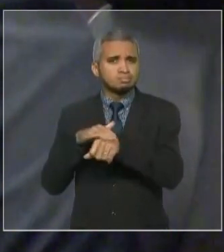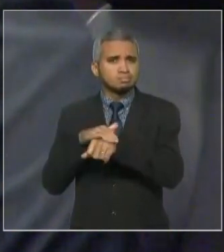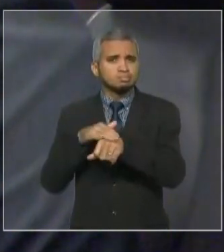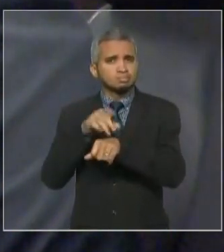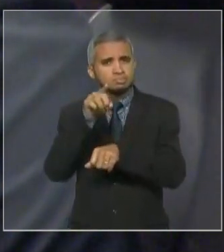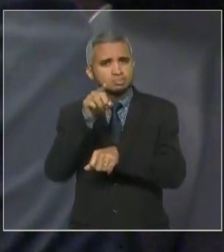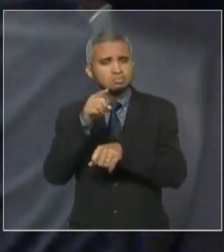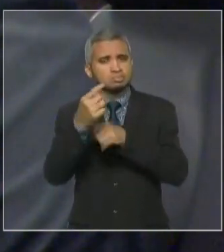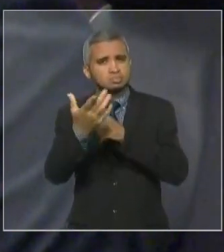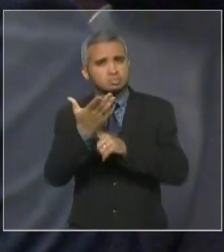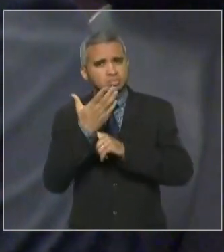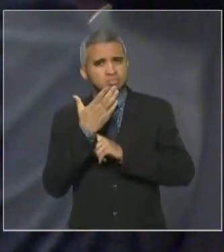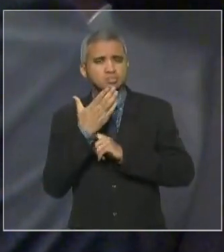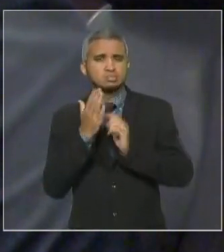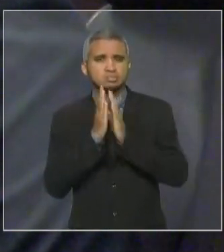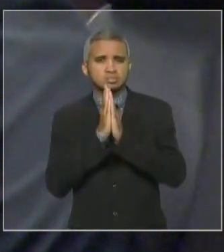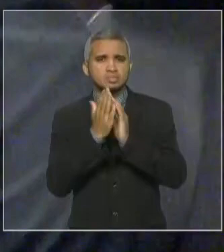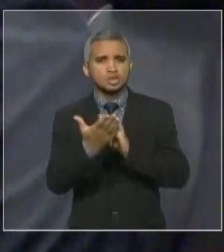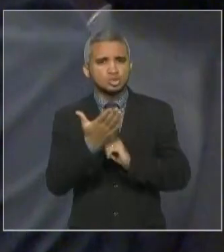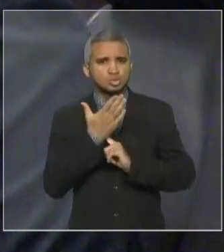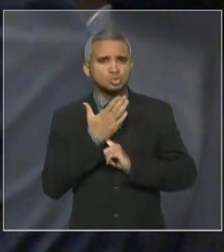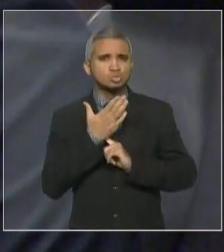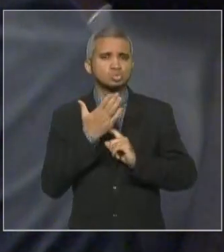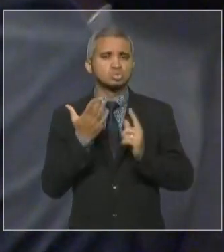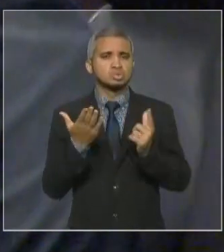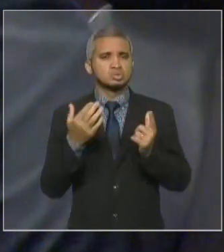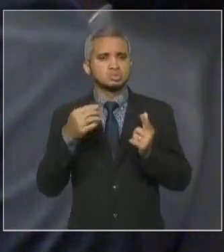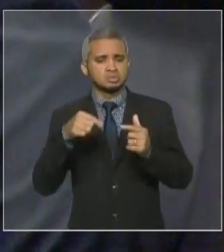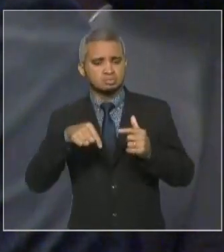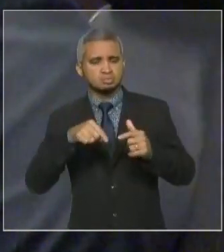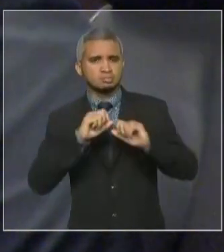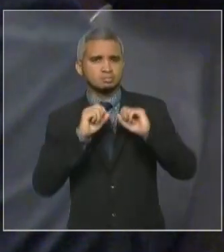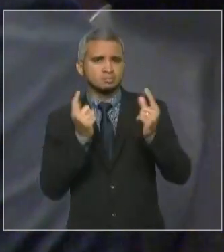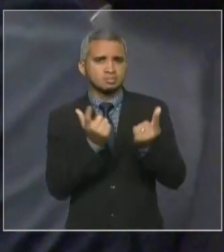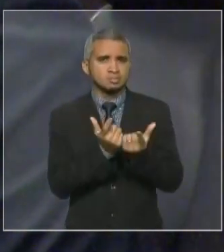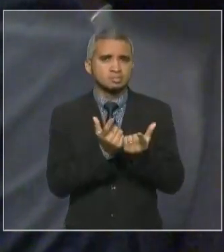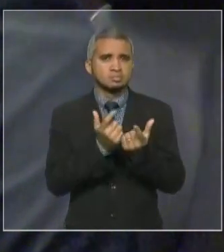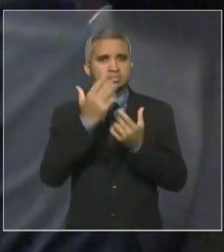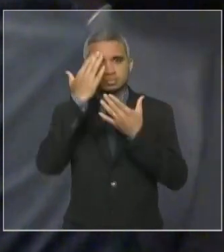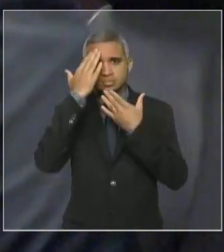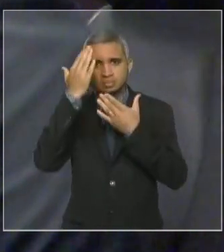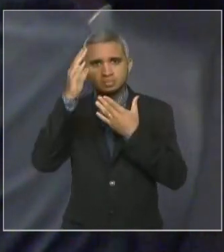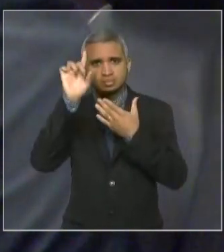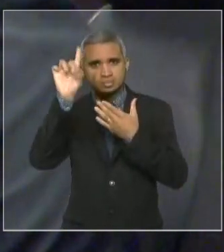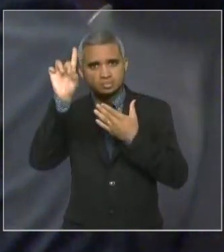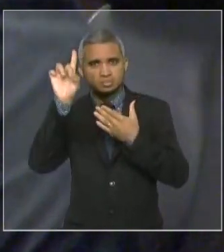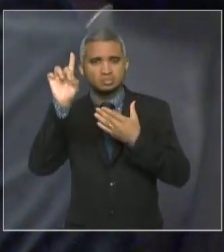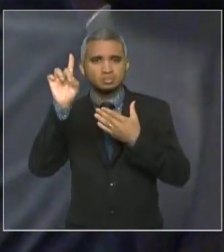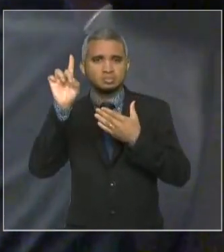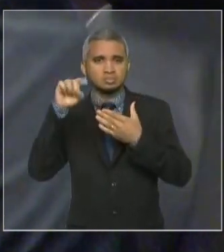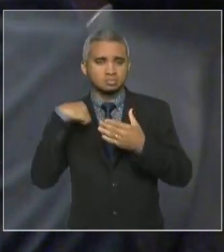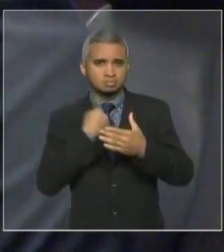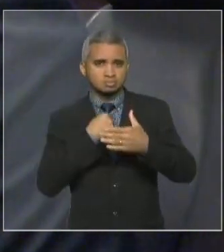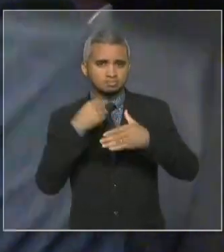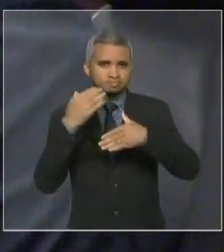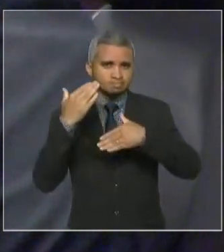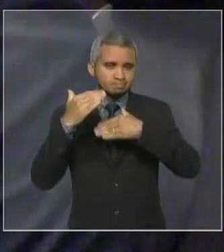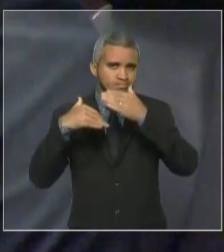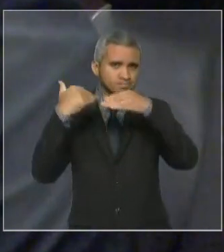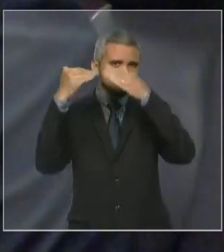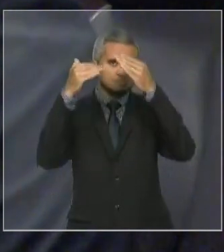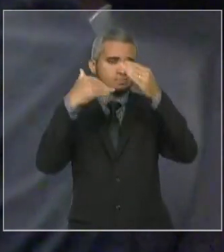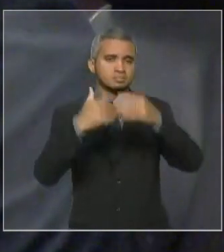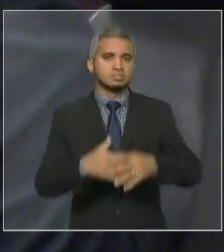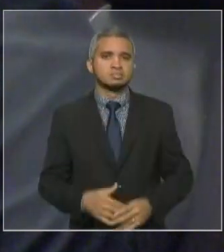pedindo que nos ajudasse a conduzir o nosso trabalho na Assembleia e, graças a Deus, logramos êxitos, inclusive na eleição, mas